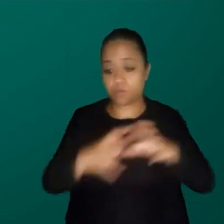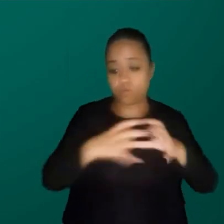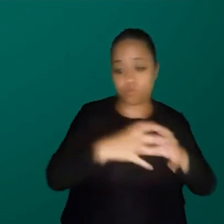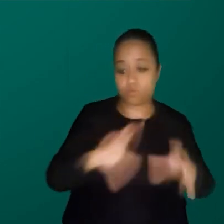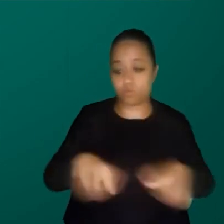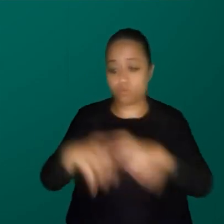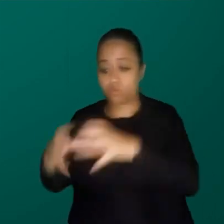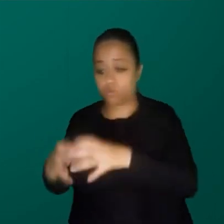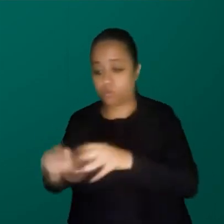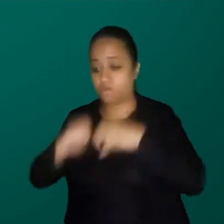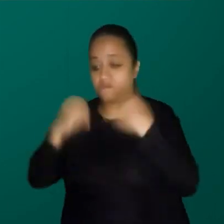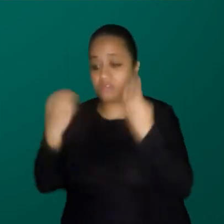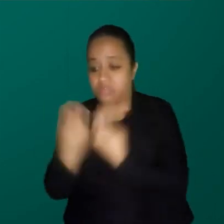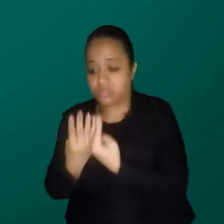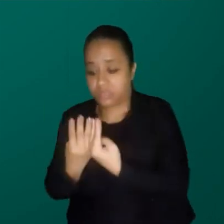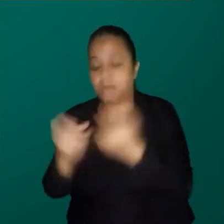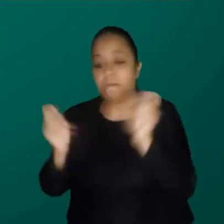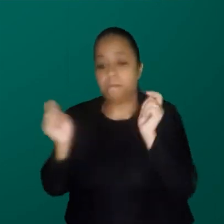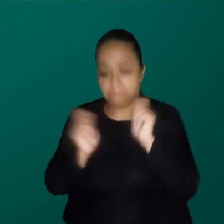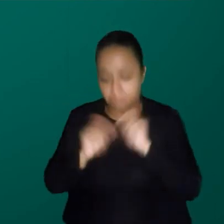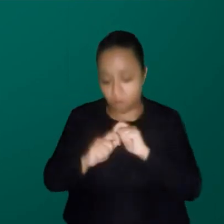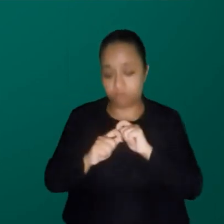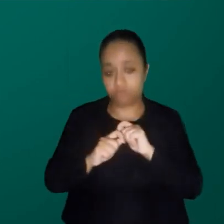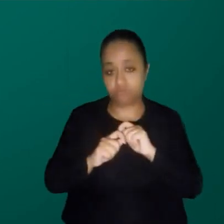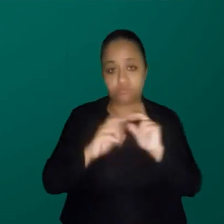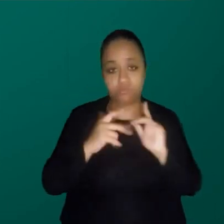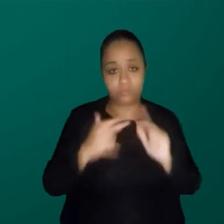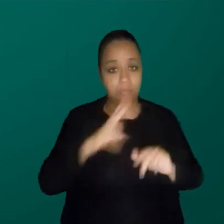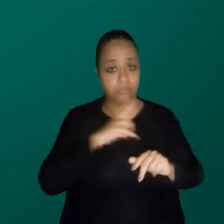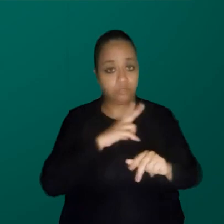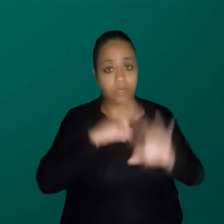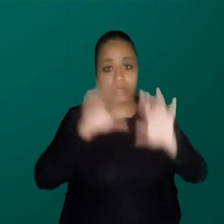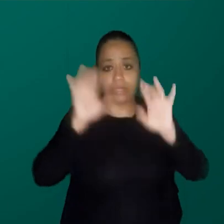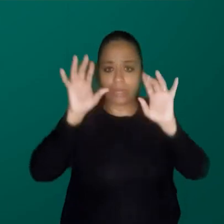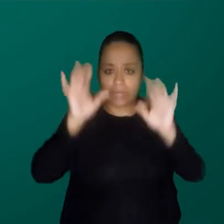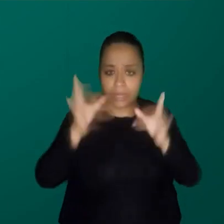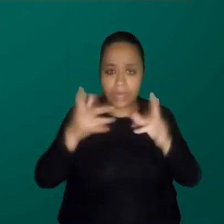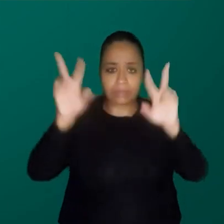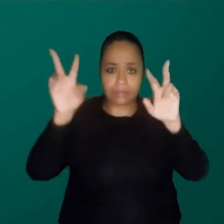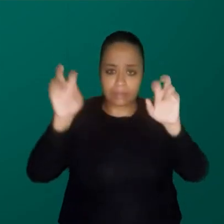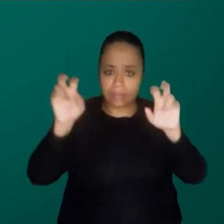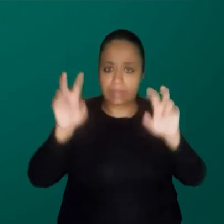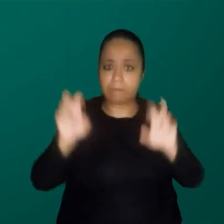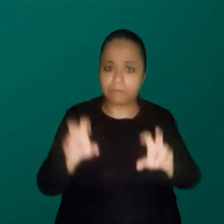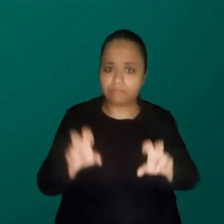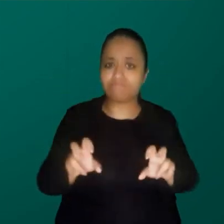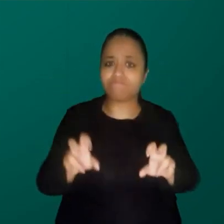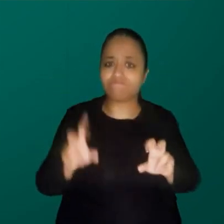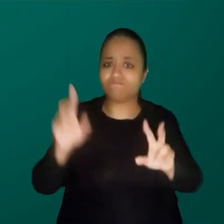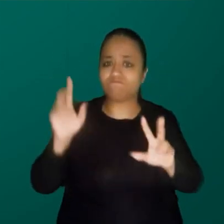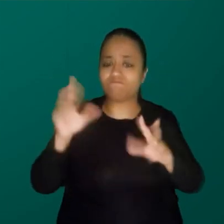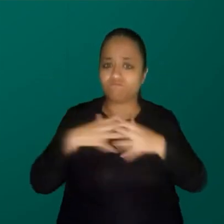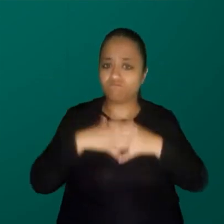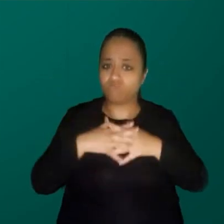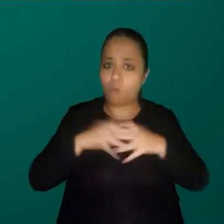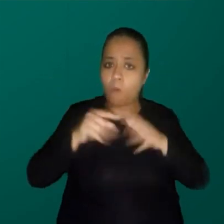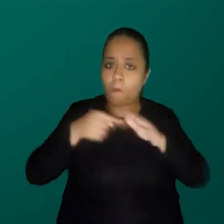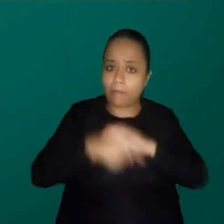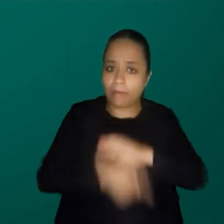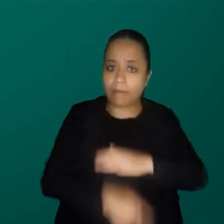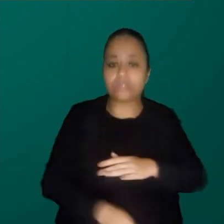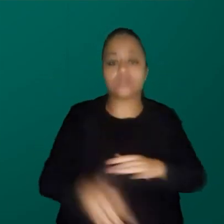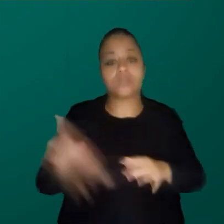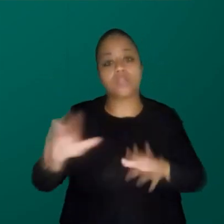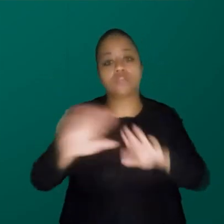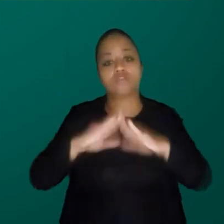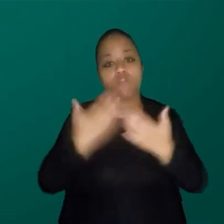oficinas, de fazer essas coisas mais íntimas, porque é um tema muito íntimo. E o pessoal tem dúvida, numa das escolas que eu